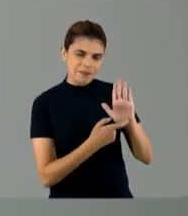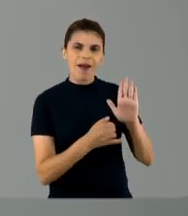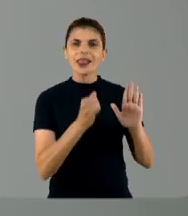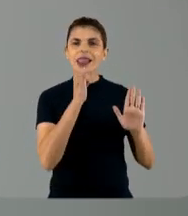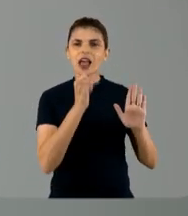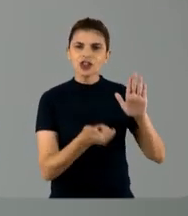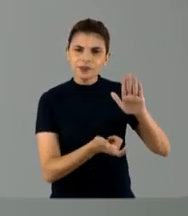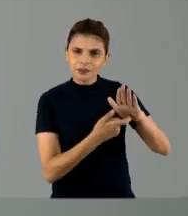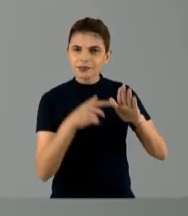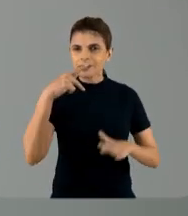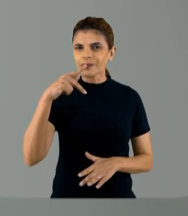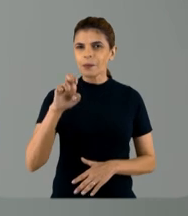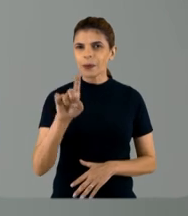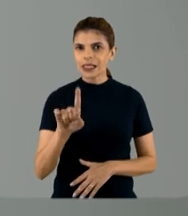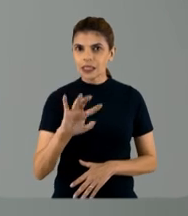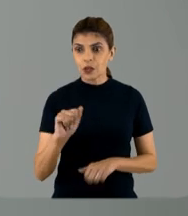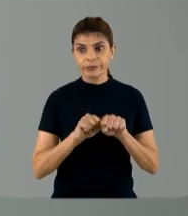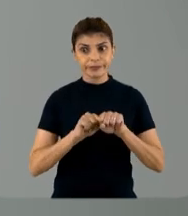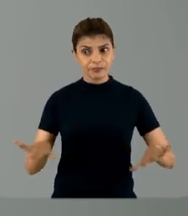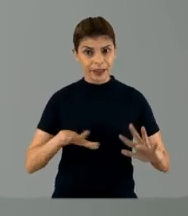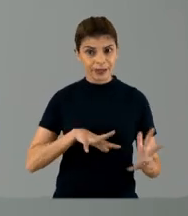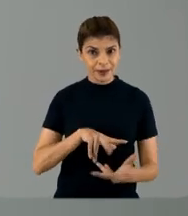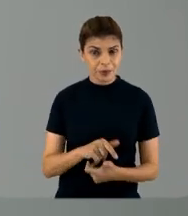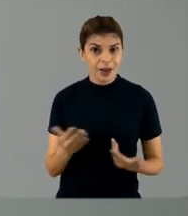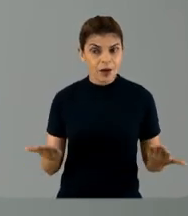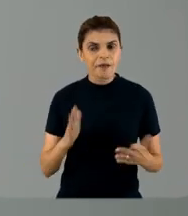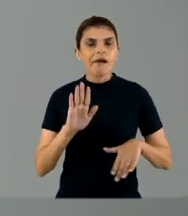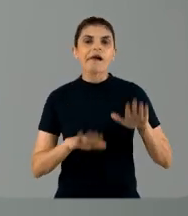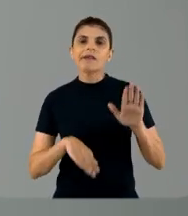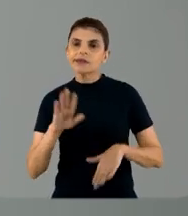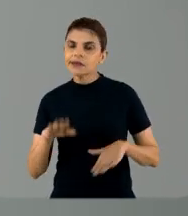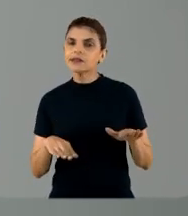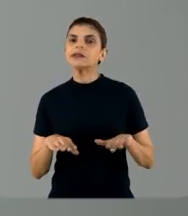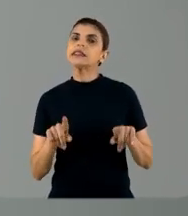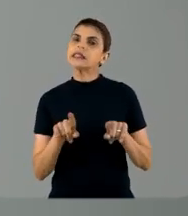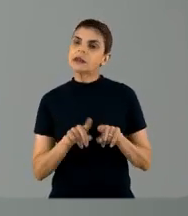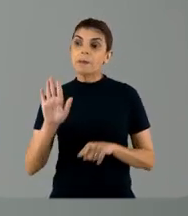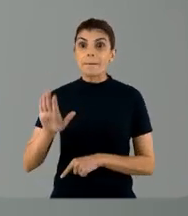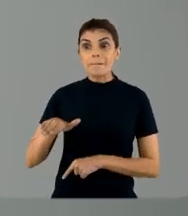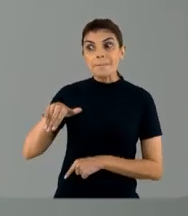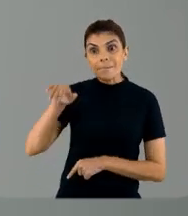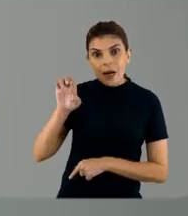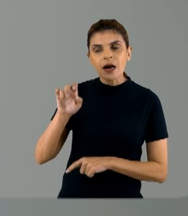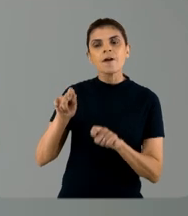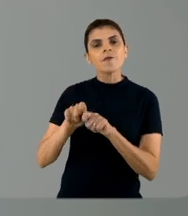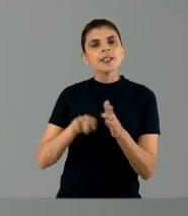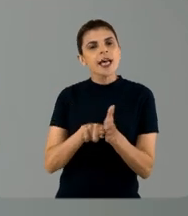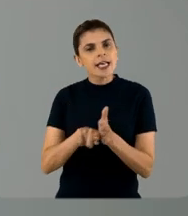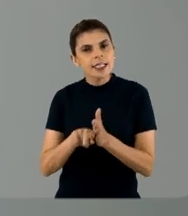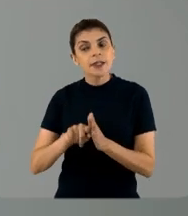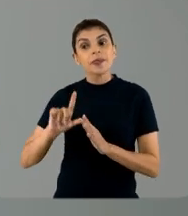que, em situação de pandemia, às vezes, deixar para essa mãe fazer essa coleta